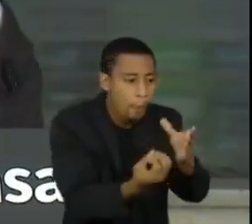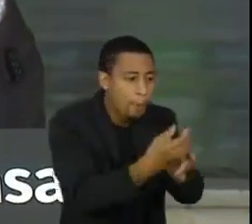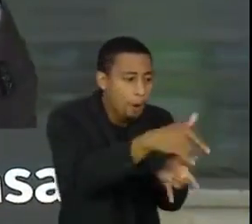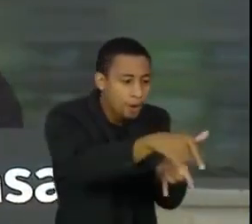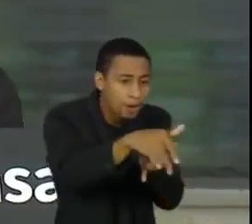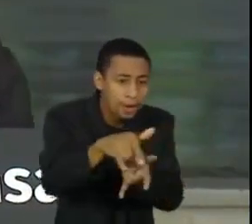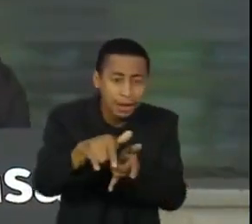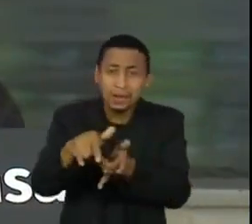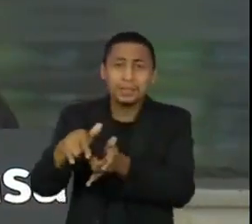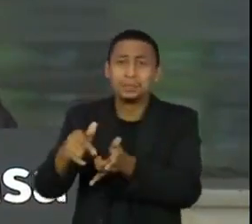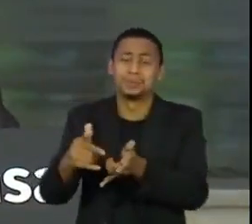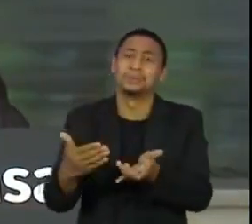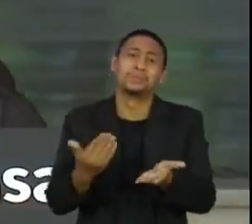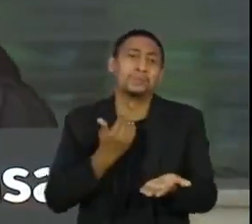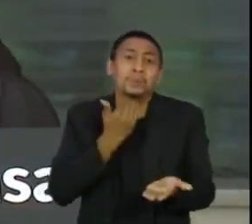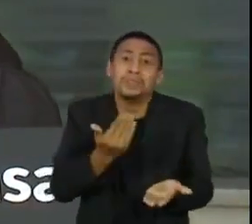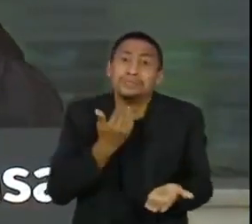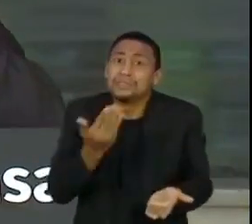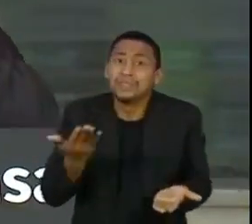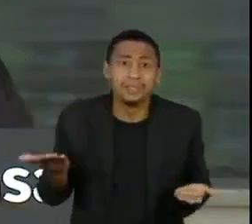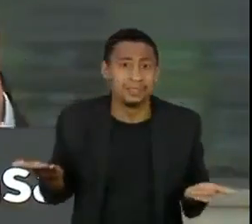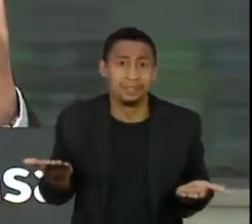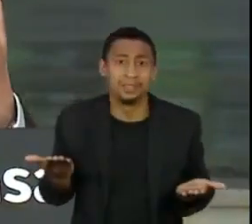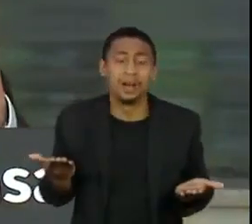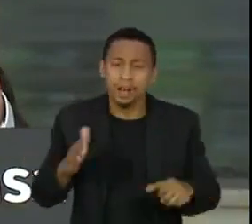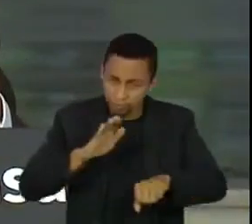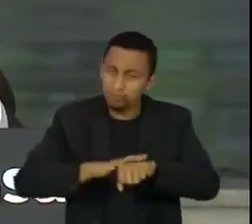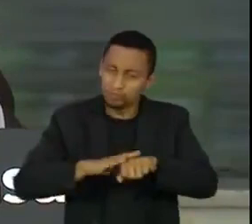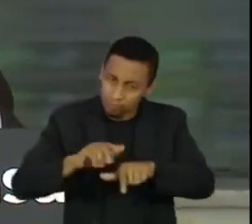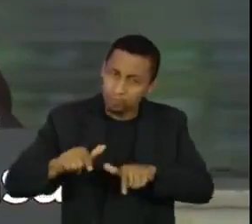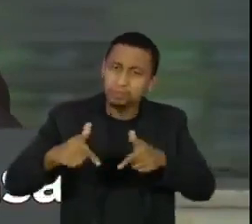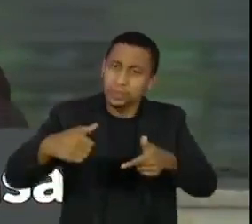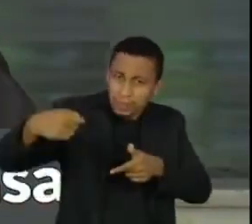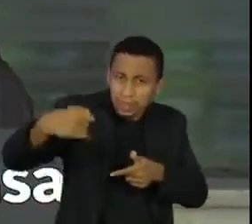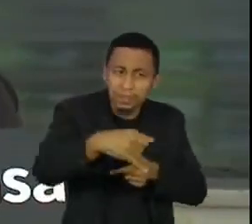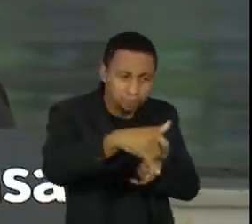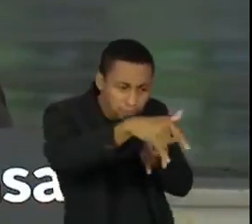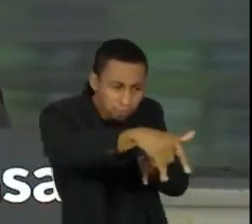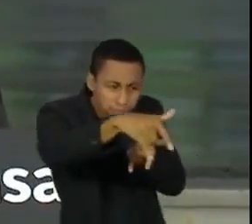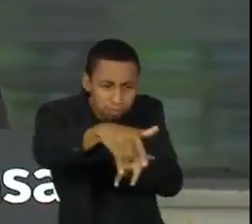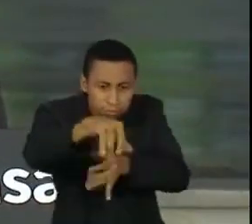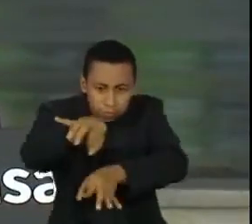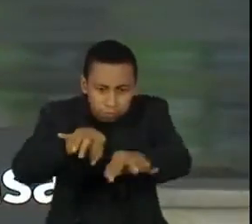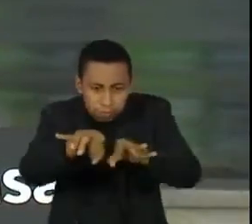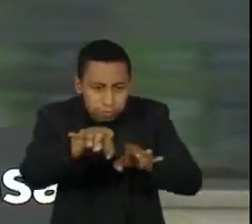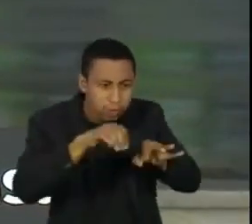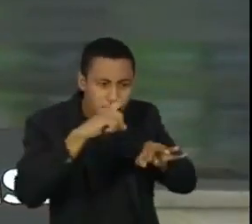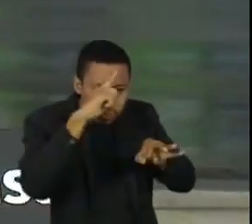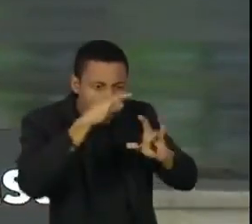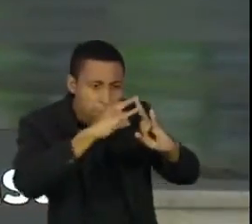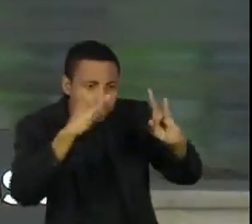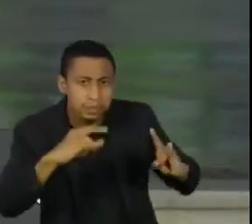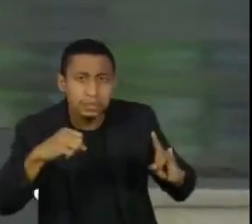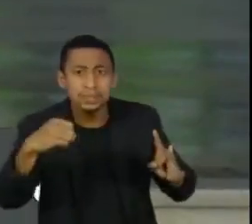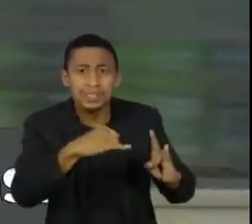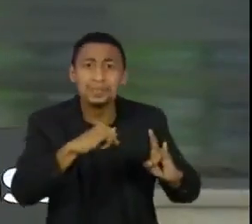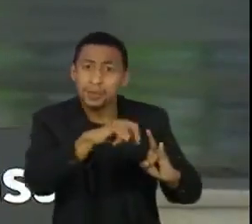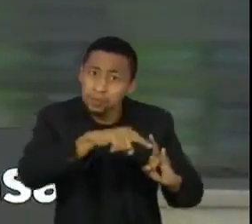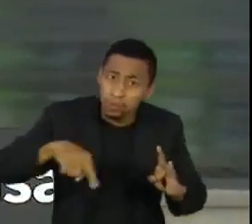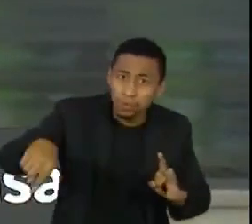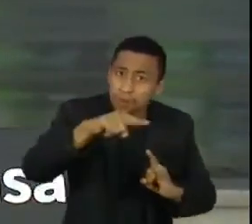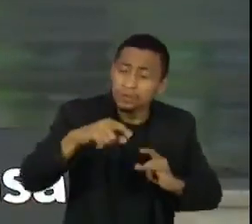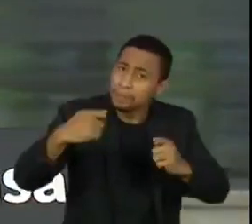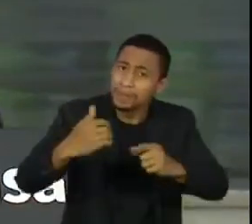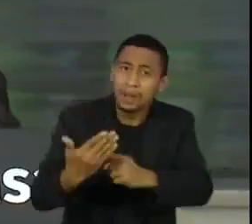nós vamos dar assistência ao máximo que pudermos. Mas todos fazem parte dessa história,